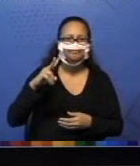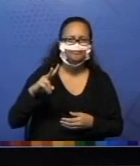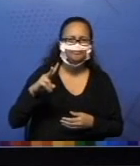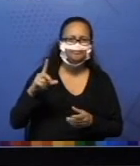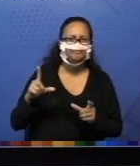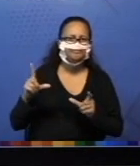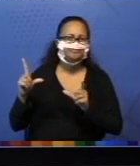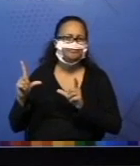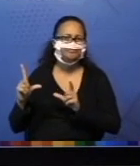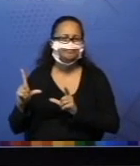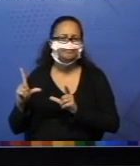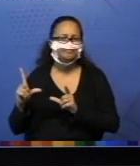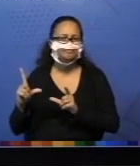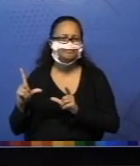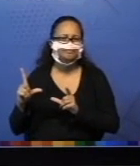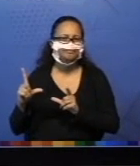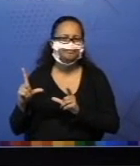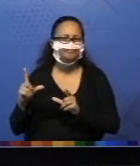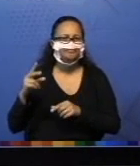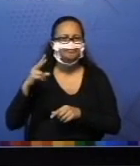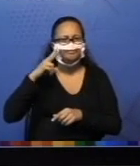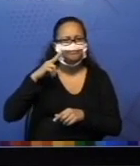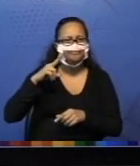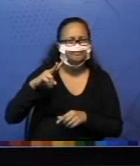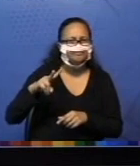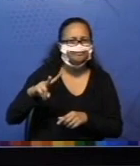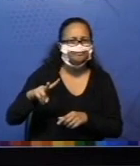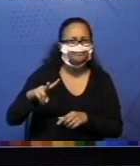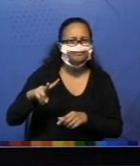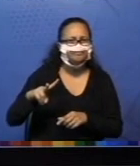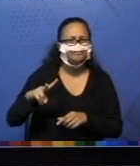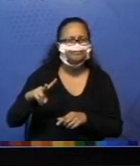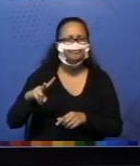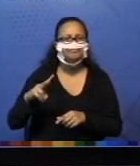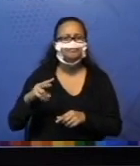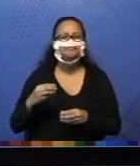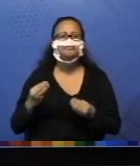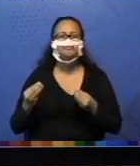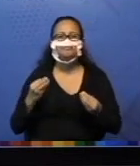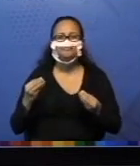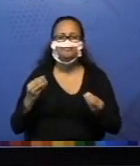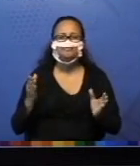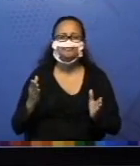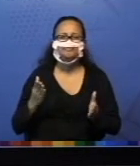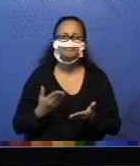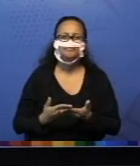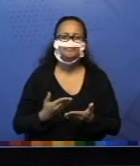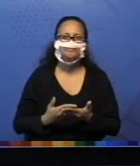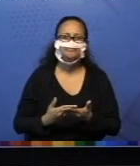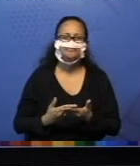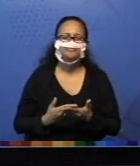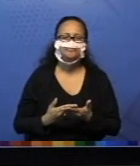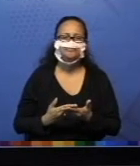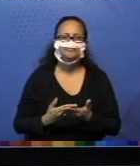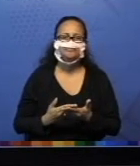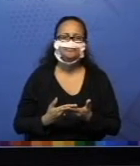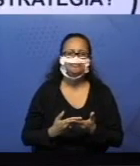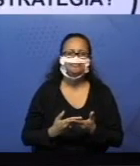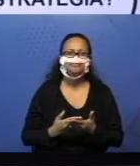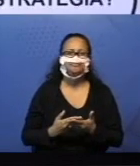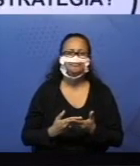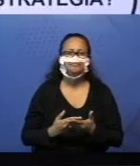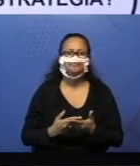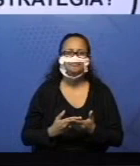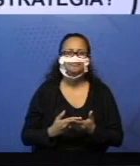sempre observa bem a imagem que já conta para nós como é que vai ser a nossa aula. Para você,